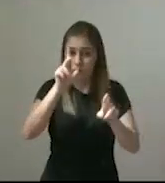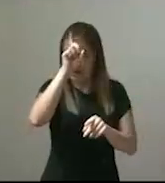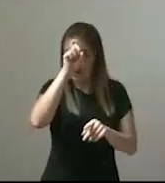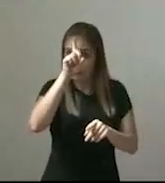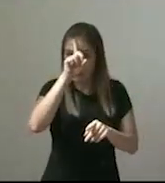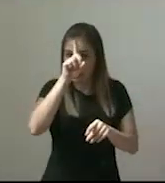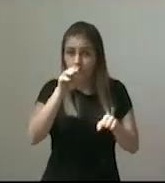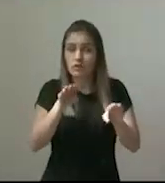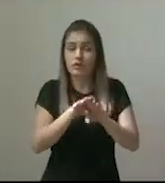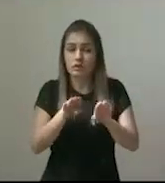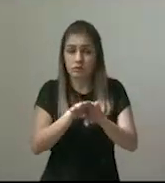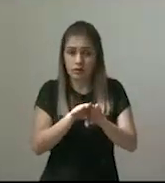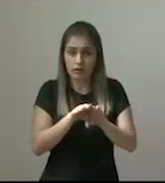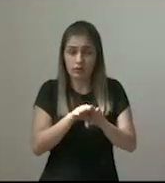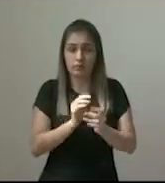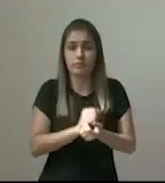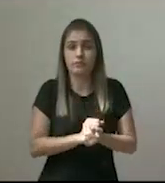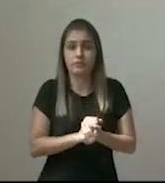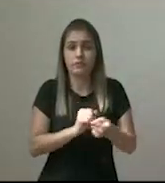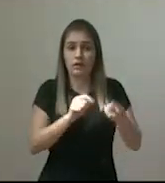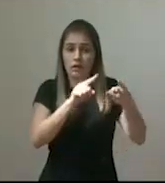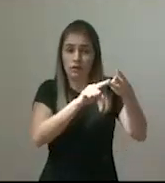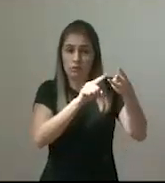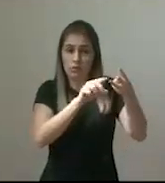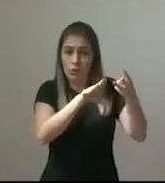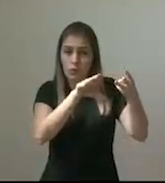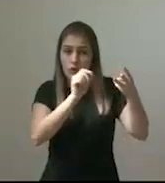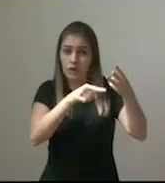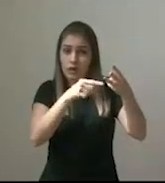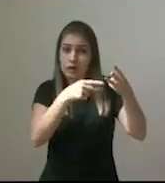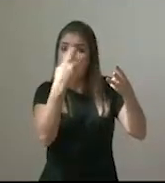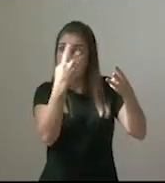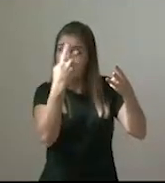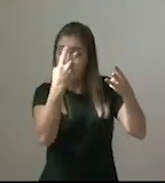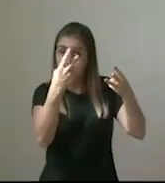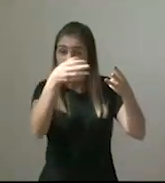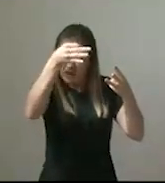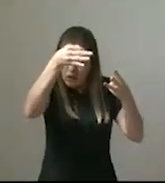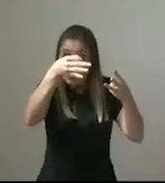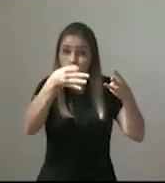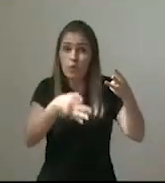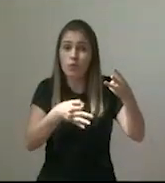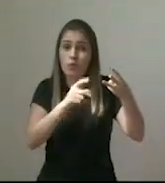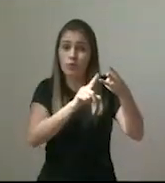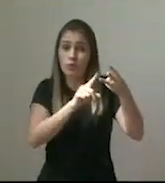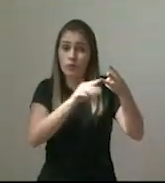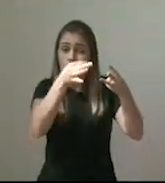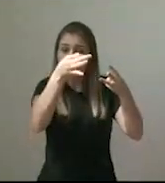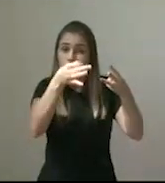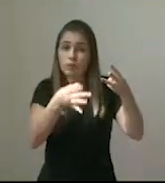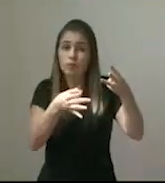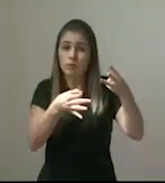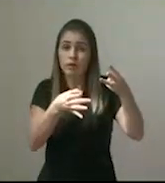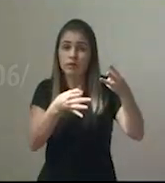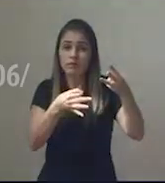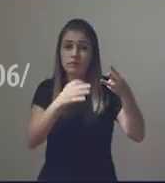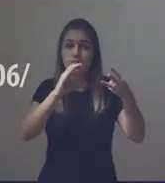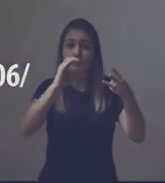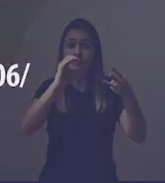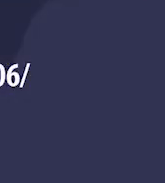Essa mulher foi coletada pela segunda vez e agora confirmado o Covid